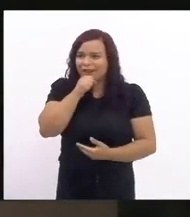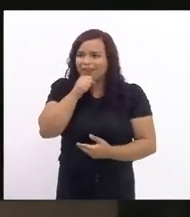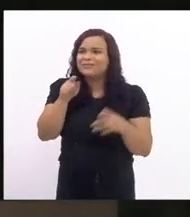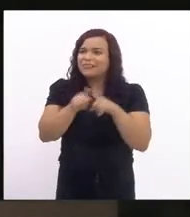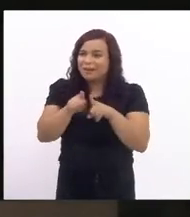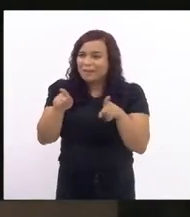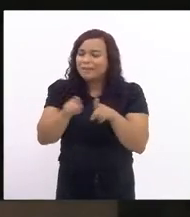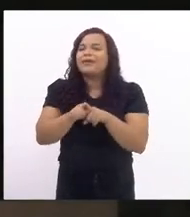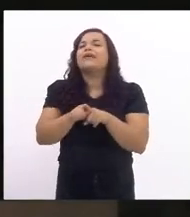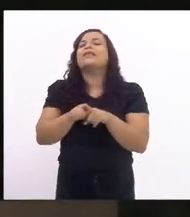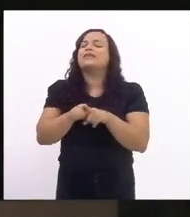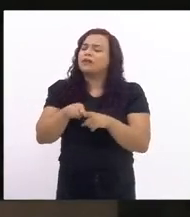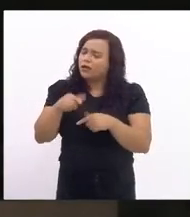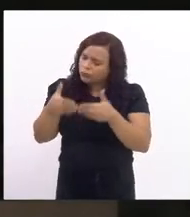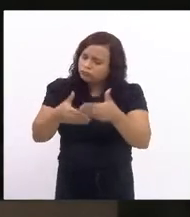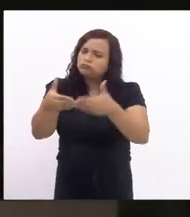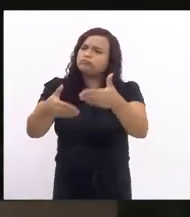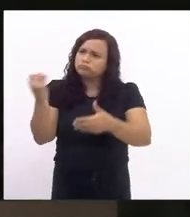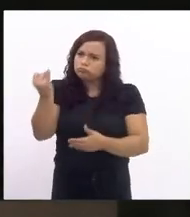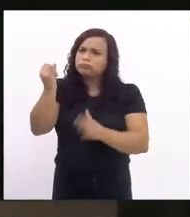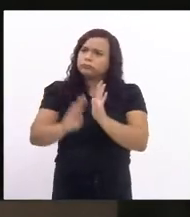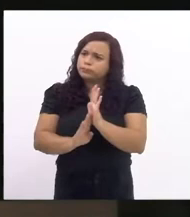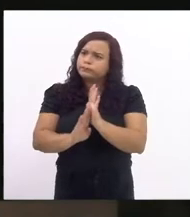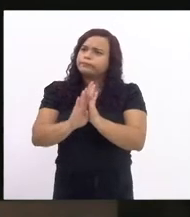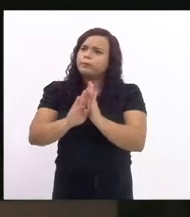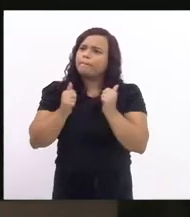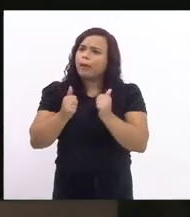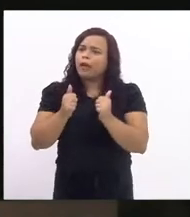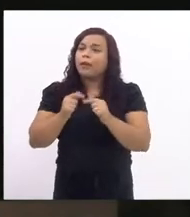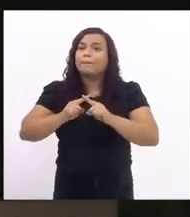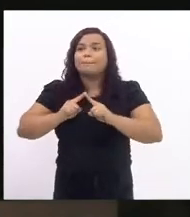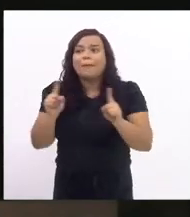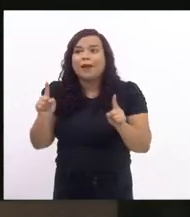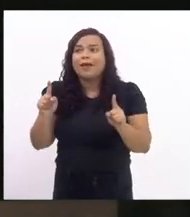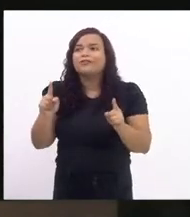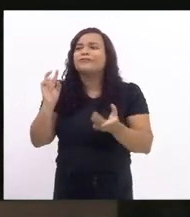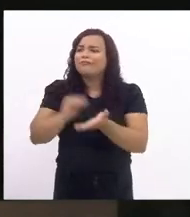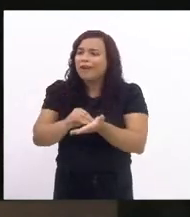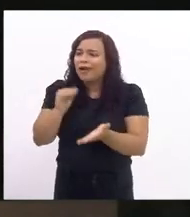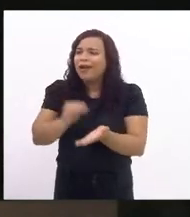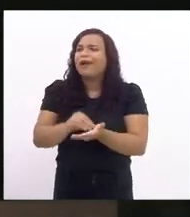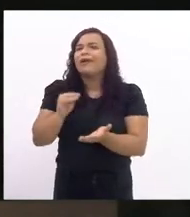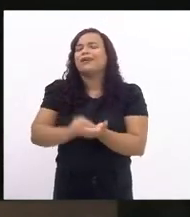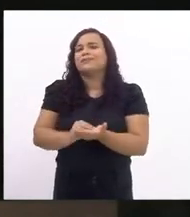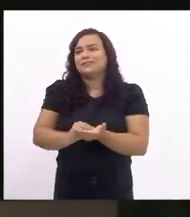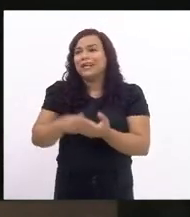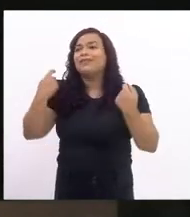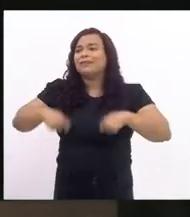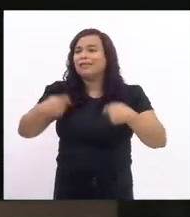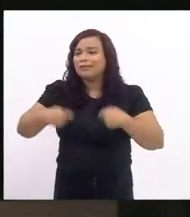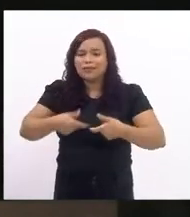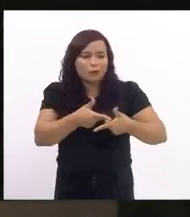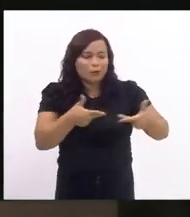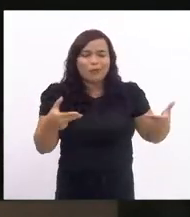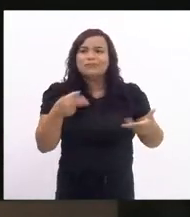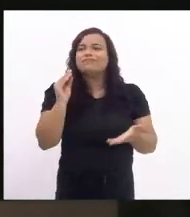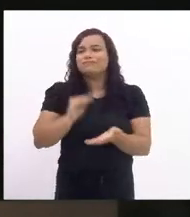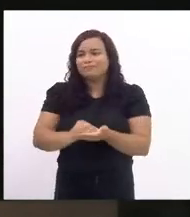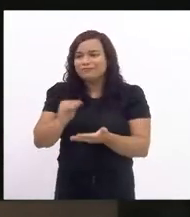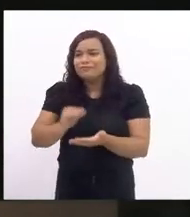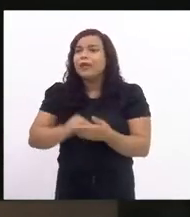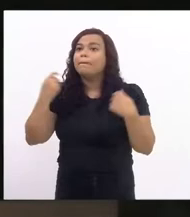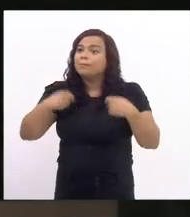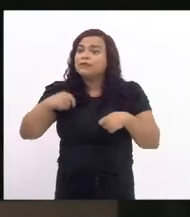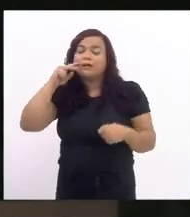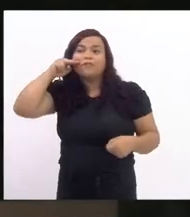mas isso ainda não dá conta da demanda das necessidades das mulheres é preciso que a gente garanta no âmbito da administração